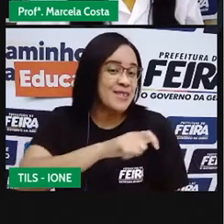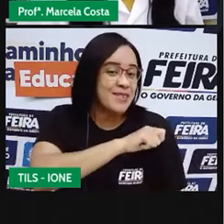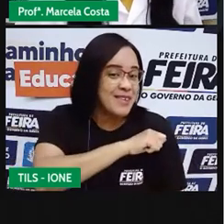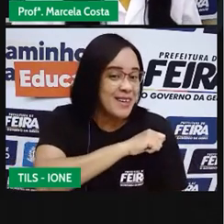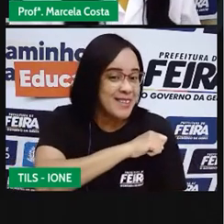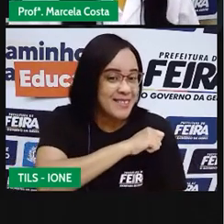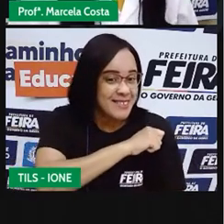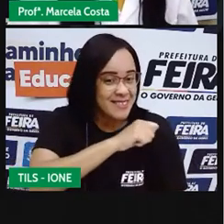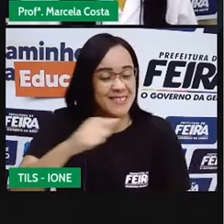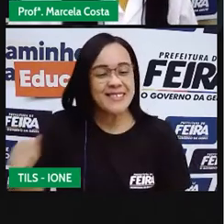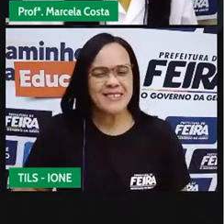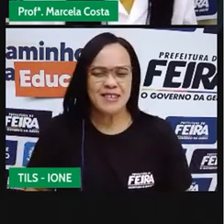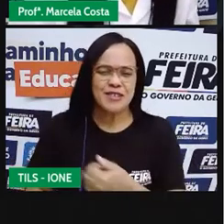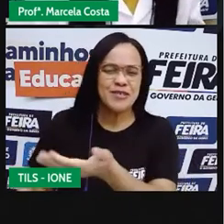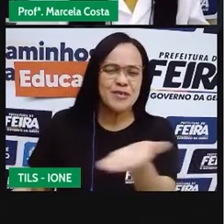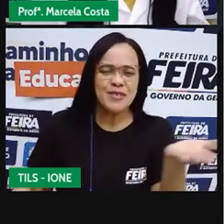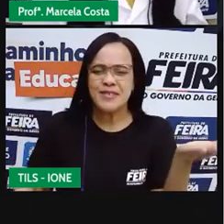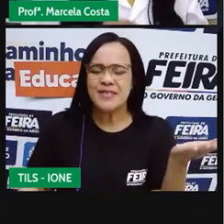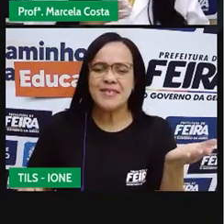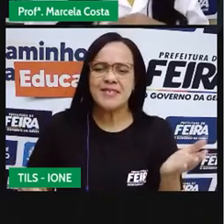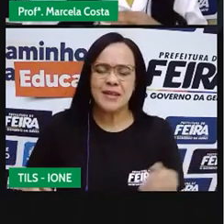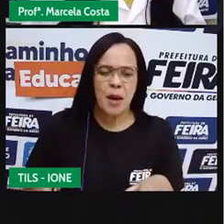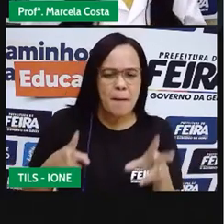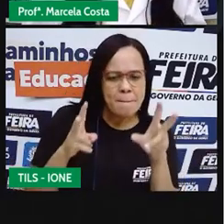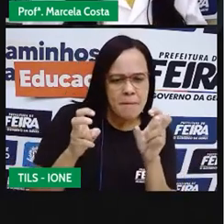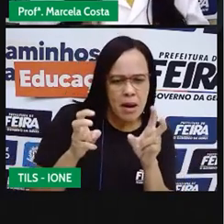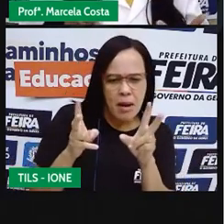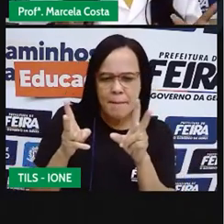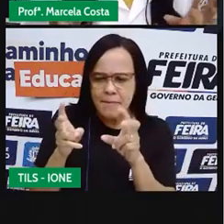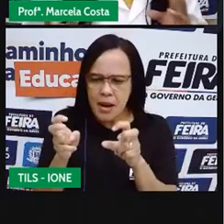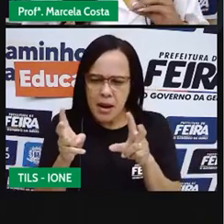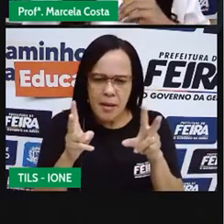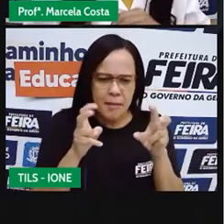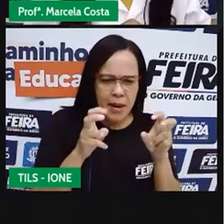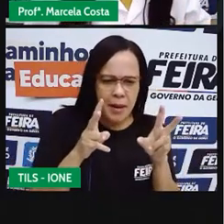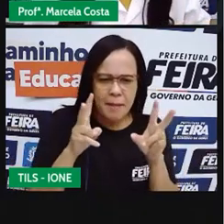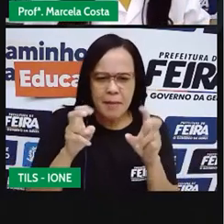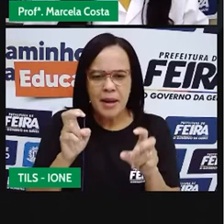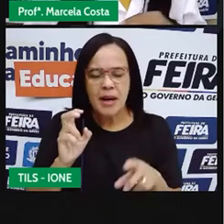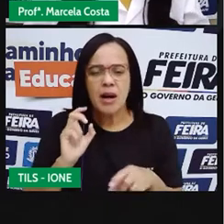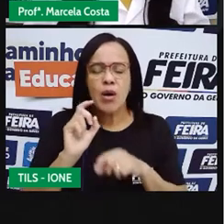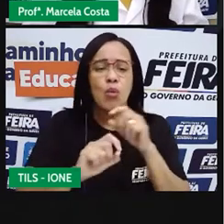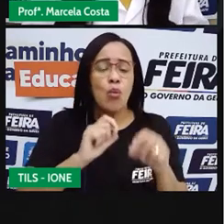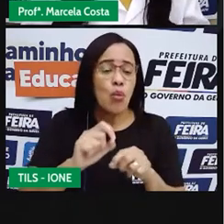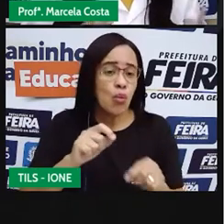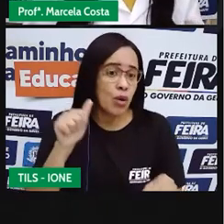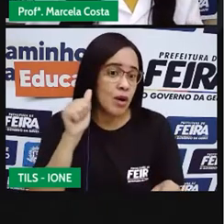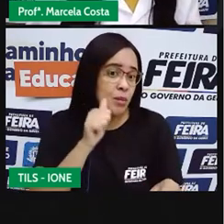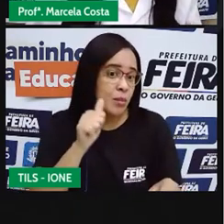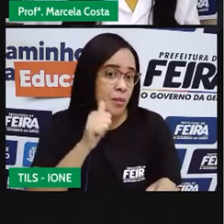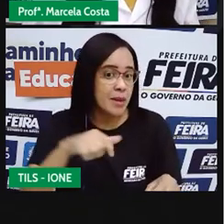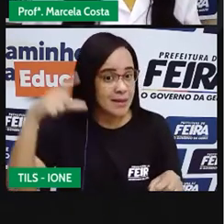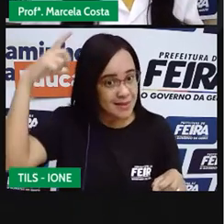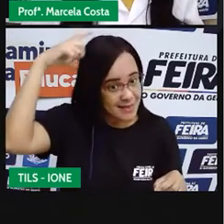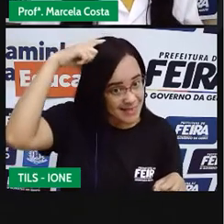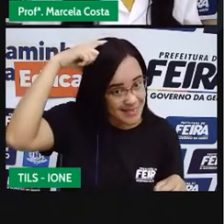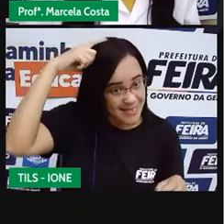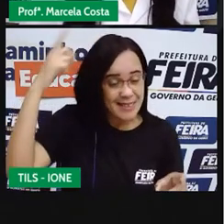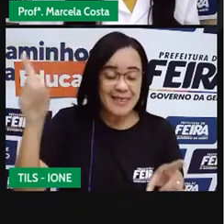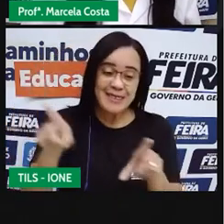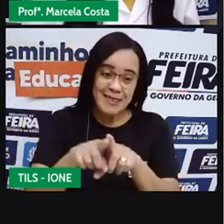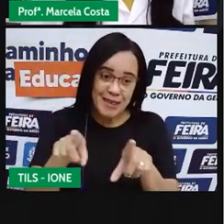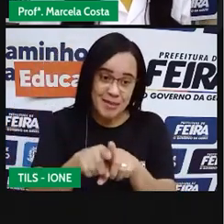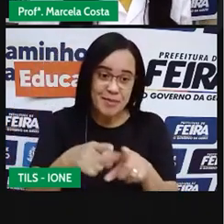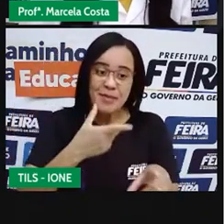Crianças, vocês perceberam que as princesas e os príncipes, eles são